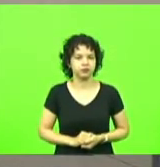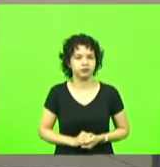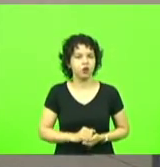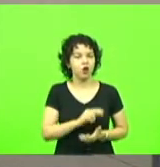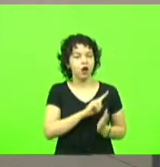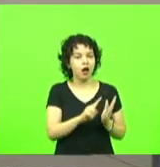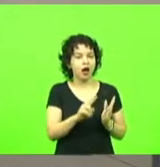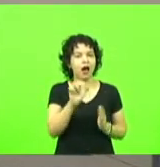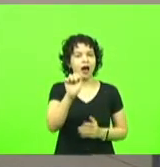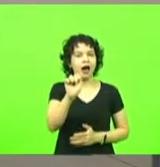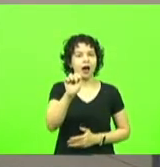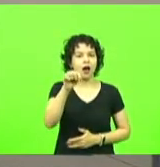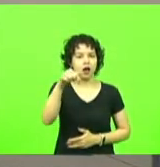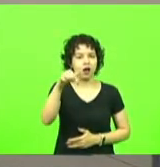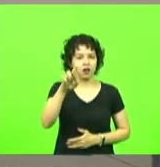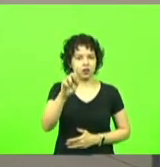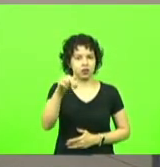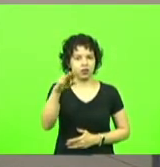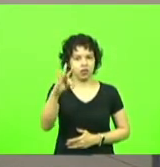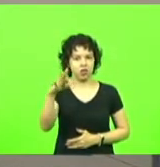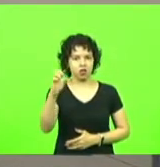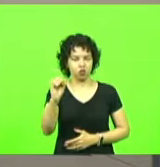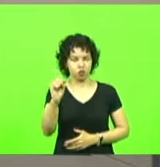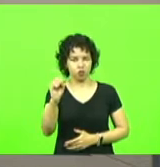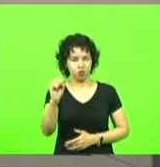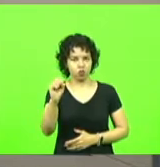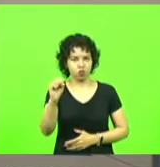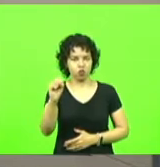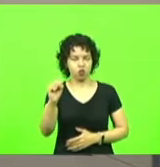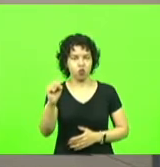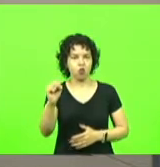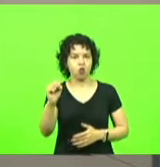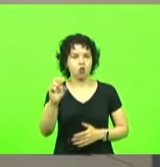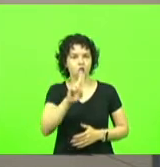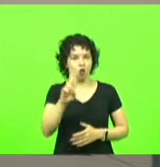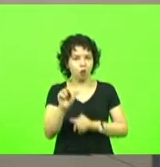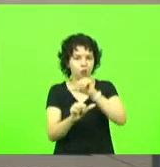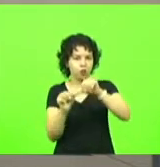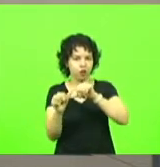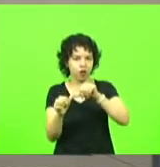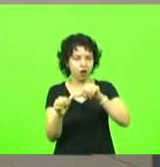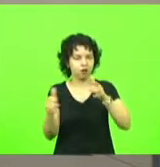galiano Ramos Vieira o trecho da rodovia SC 390